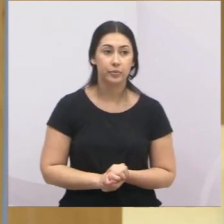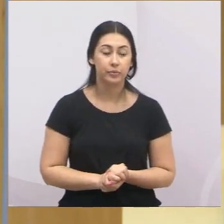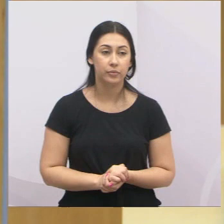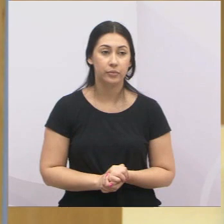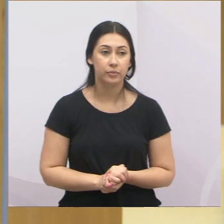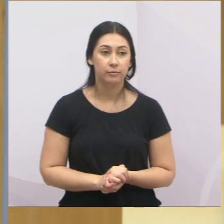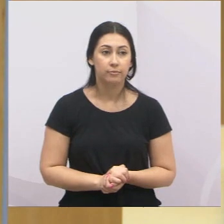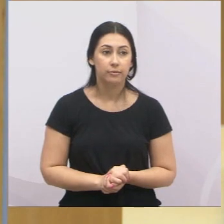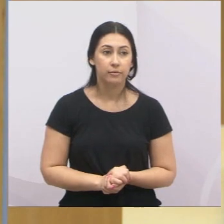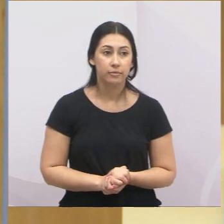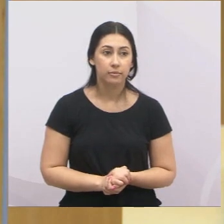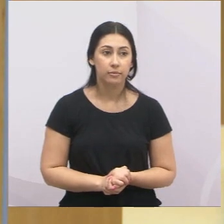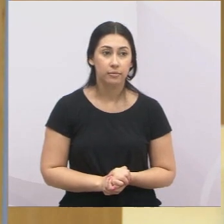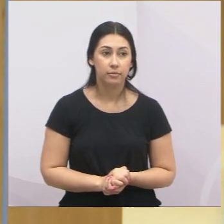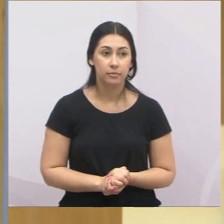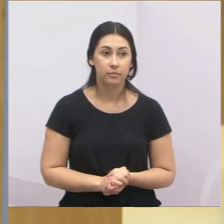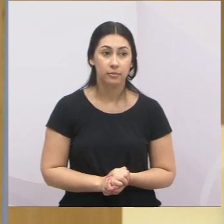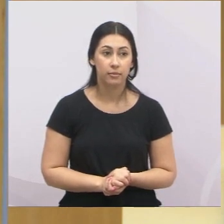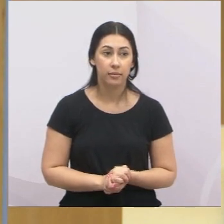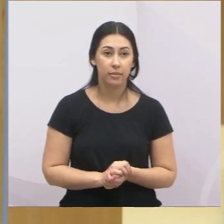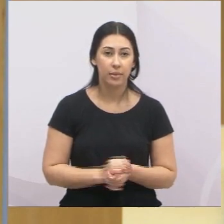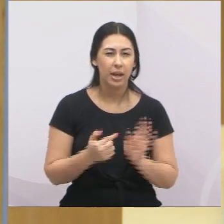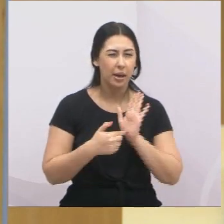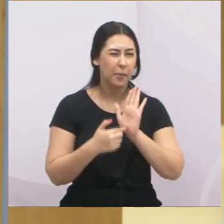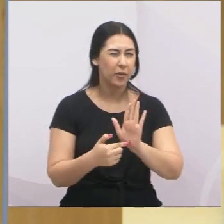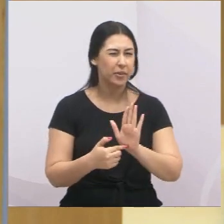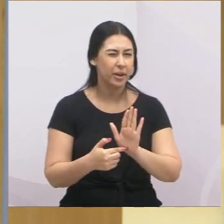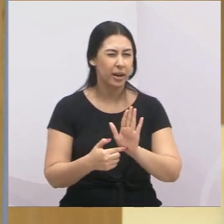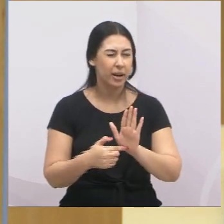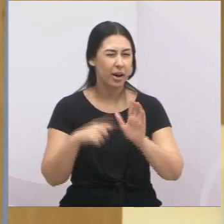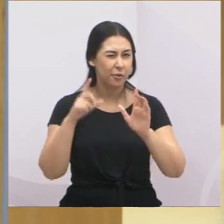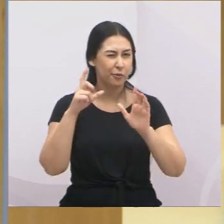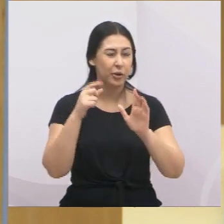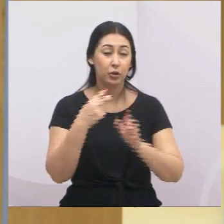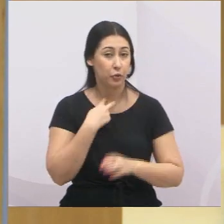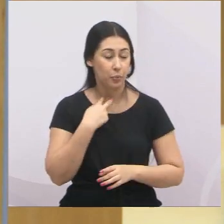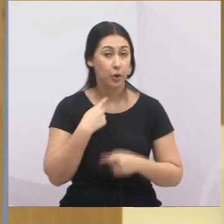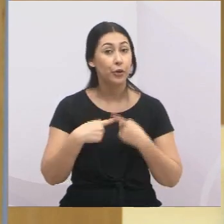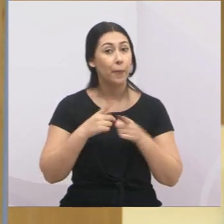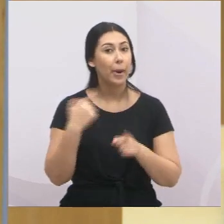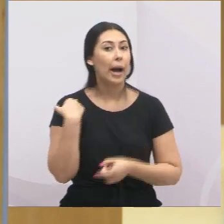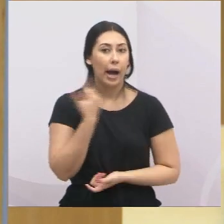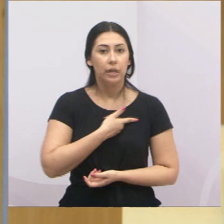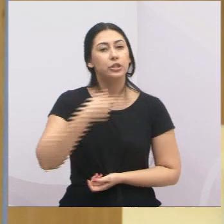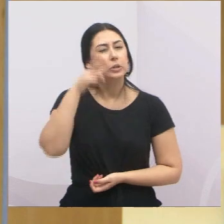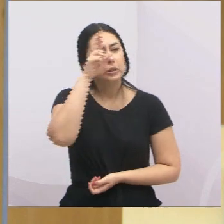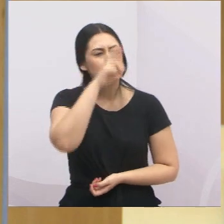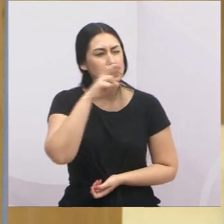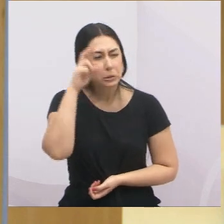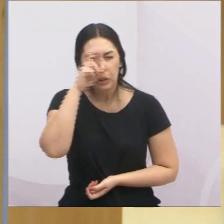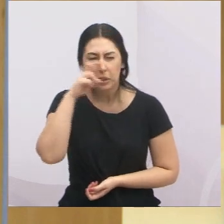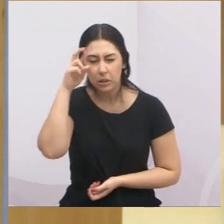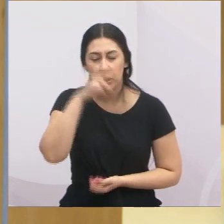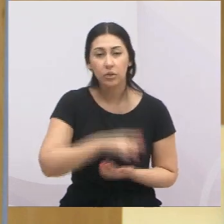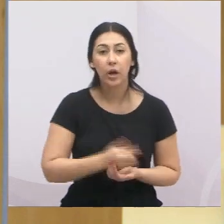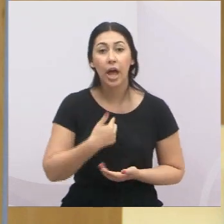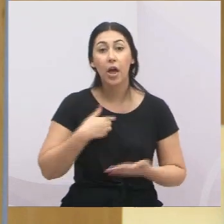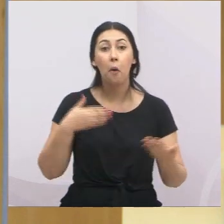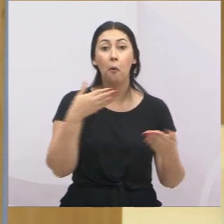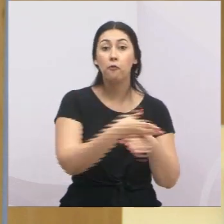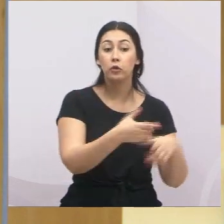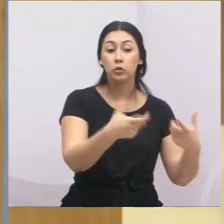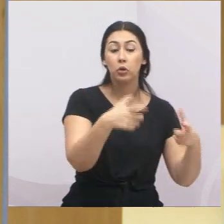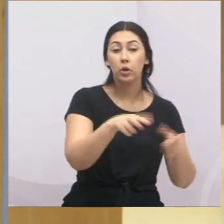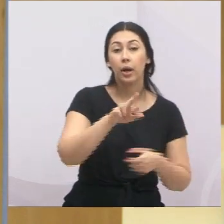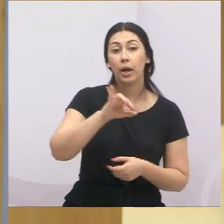Também temos... A gente não pode divulgar as imagens, mas a gente continua fiscalizando a nossa cidade. Tive a oportunidade de estar lá no Rio Cumprido,